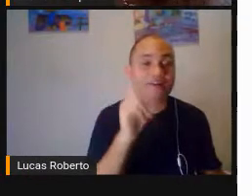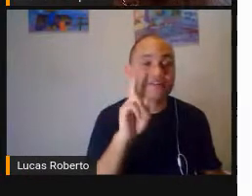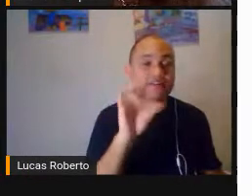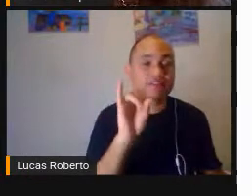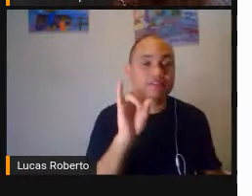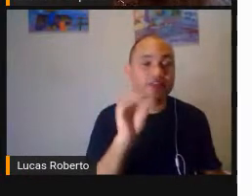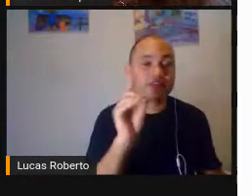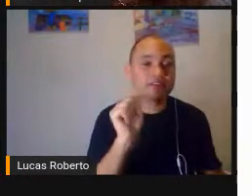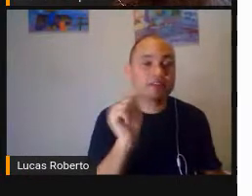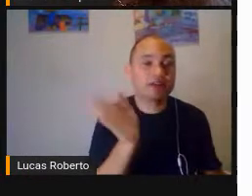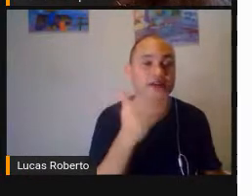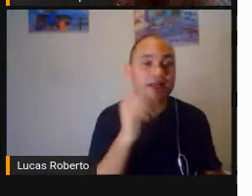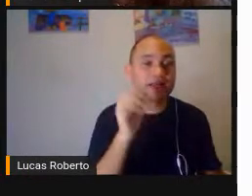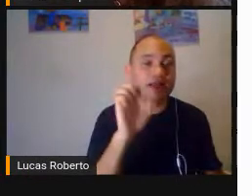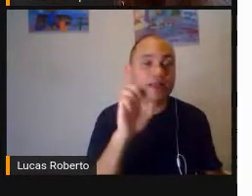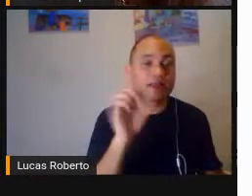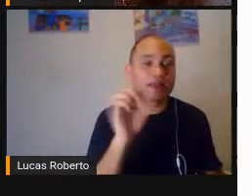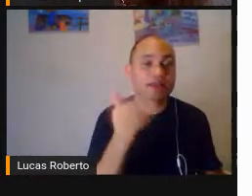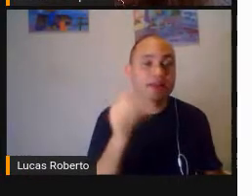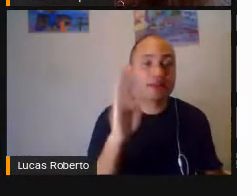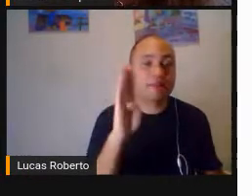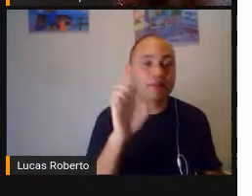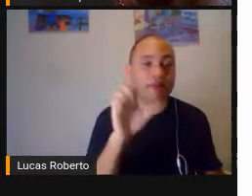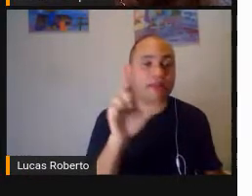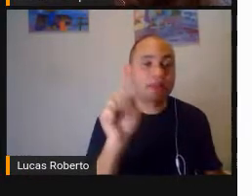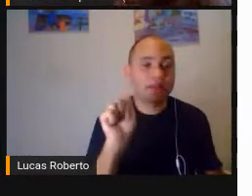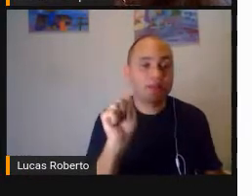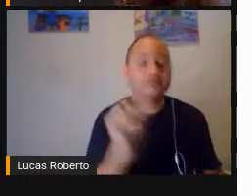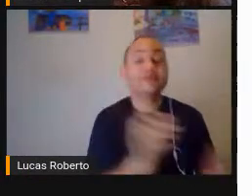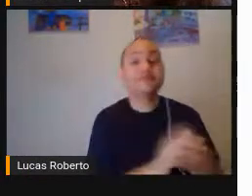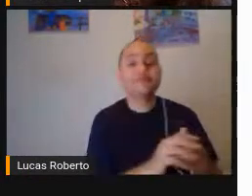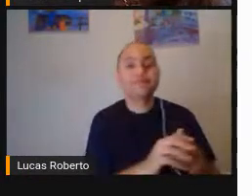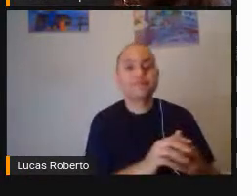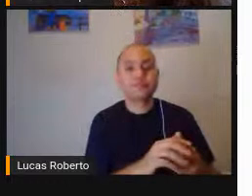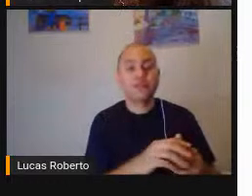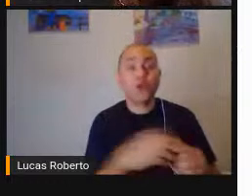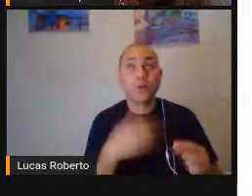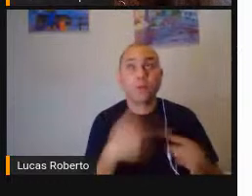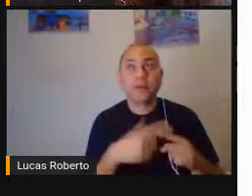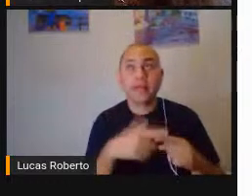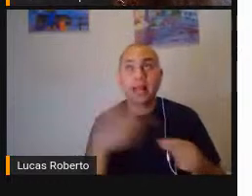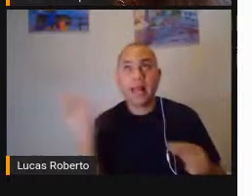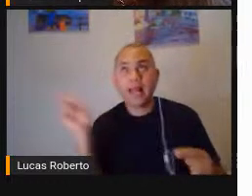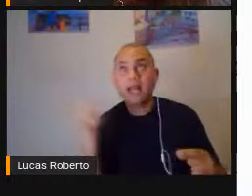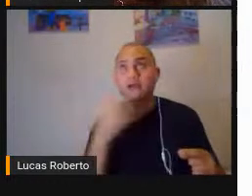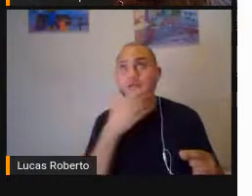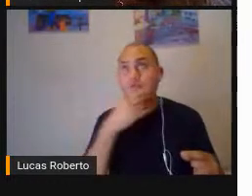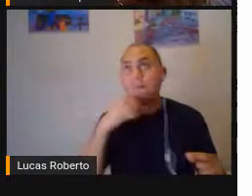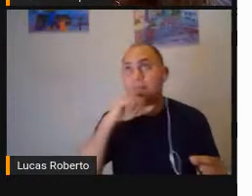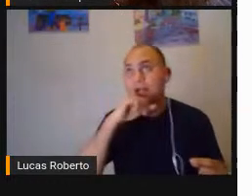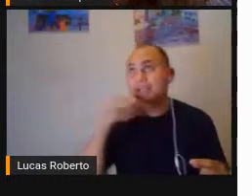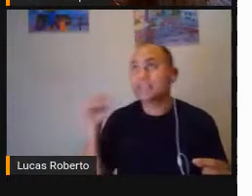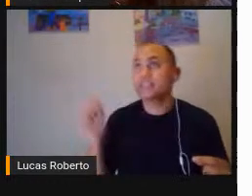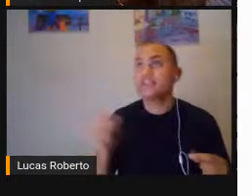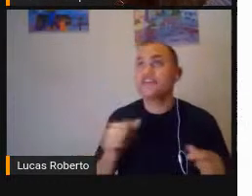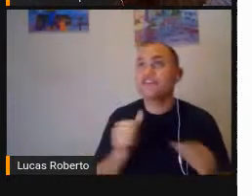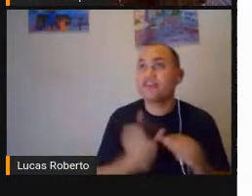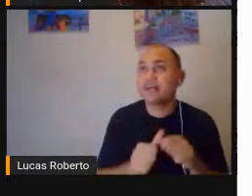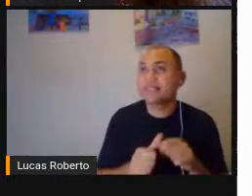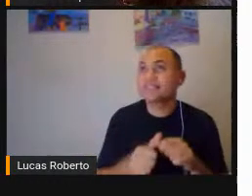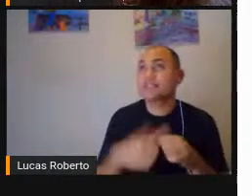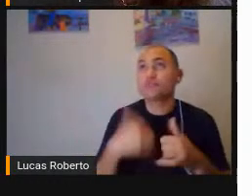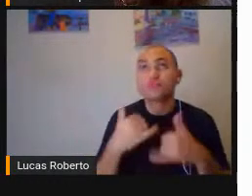assistirem Nesse feriado Que a gente vai ter A vida é bela E se possível Assistam Fazendo relação Com a gamificação